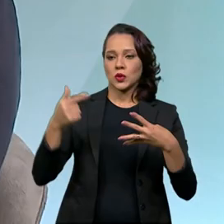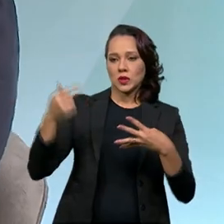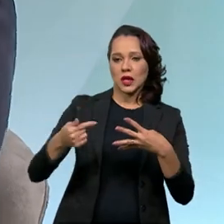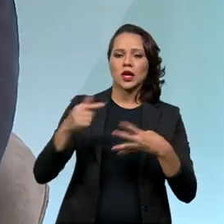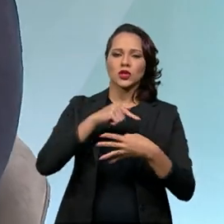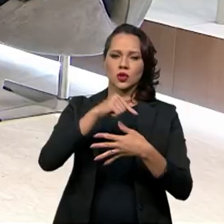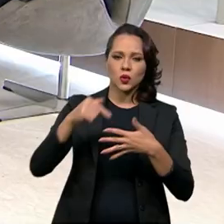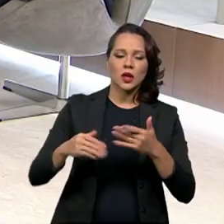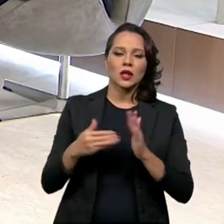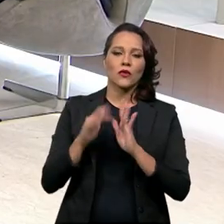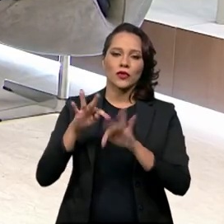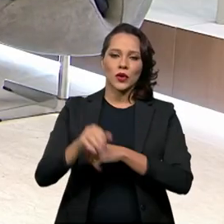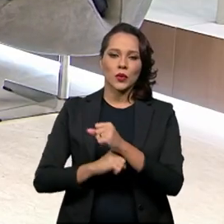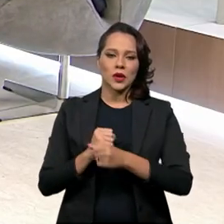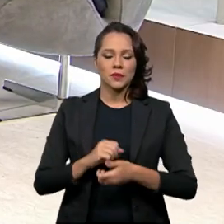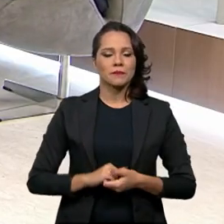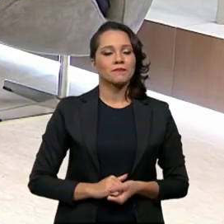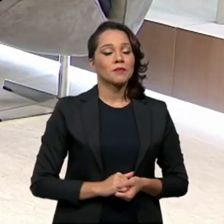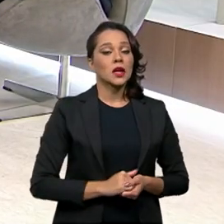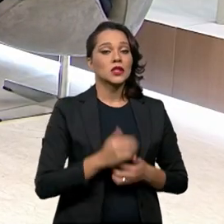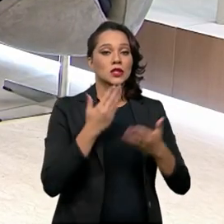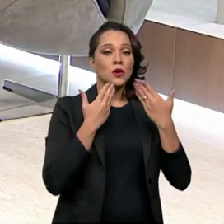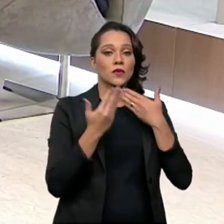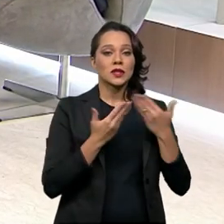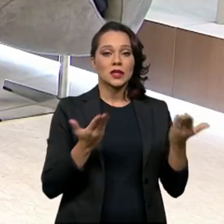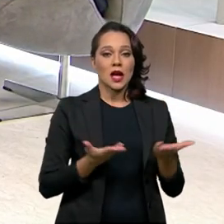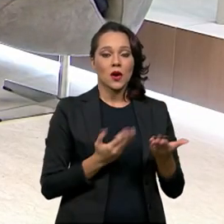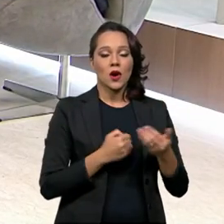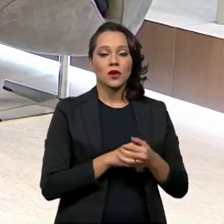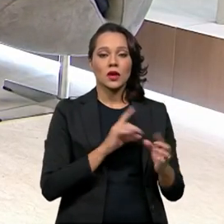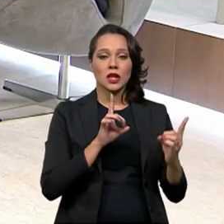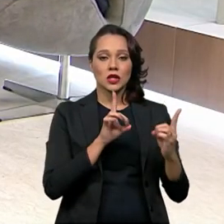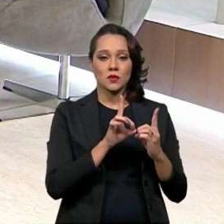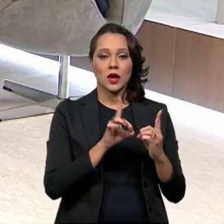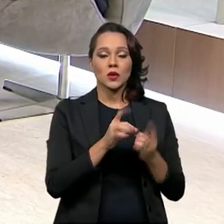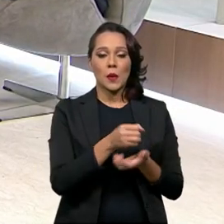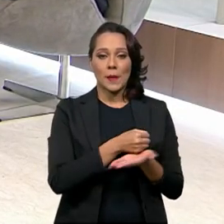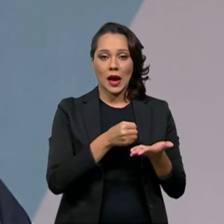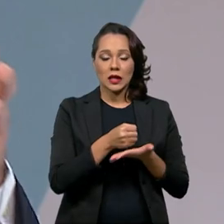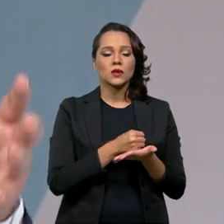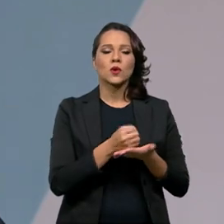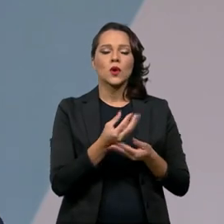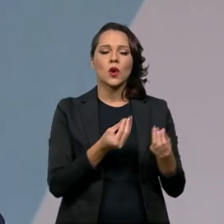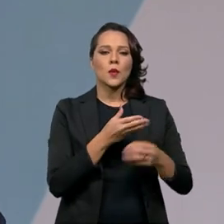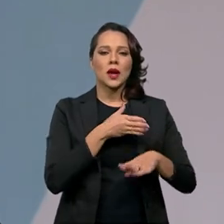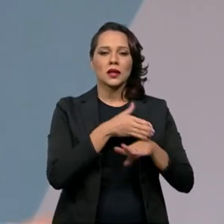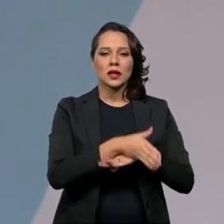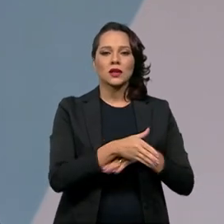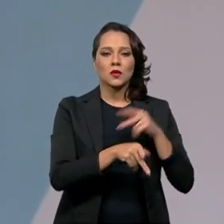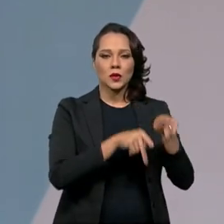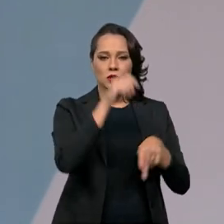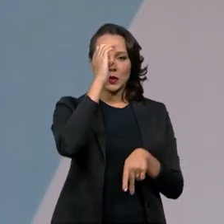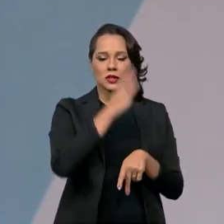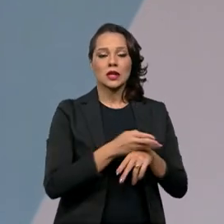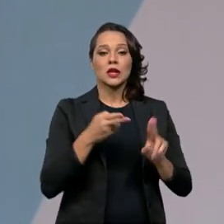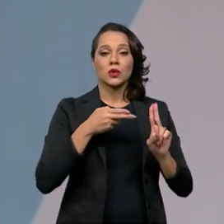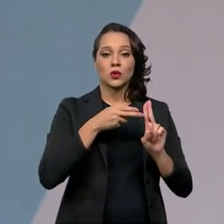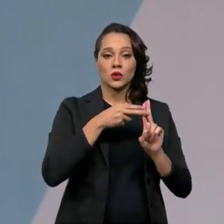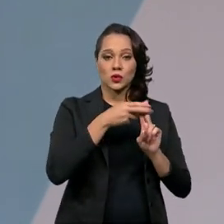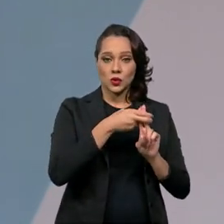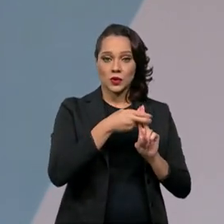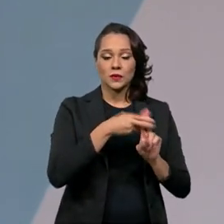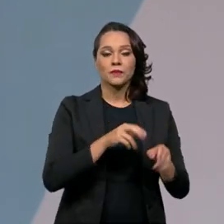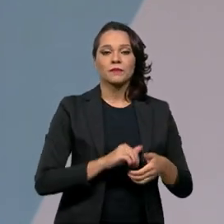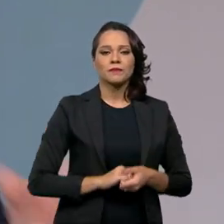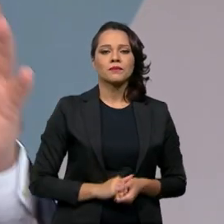indicadores até o final do ano. Bom, a gente está falando aqui da atenção primária, dessa porta de entrada do brasileiro no Sistema Único de